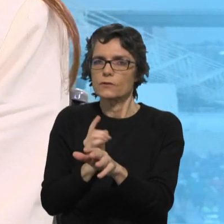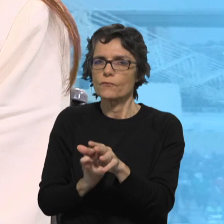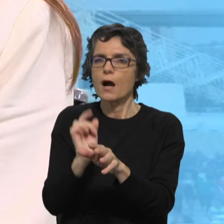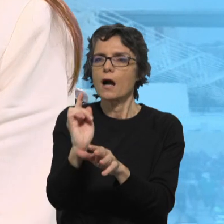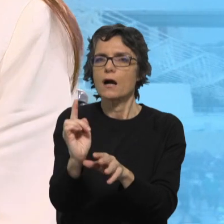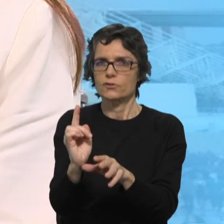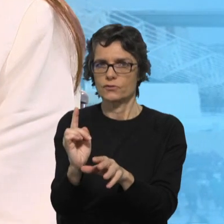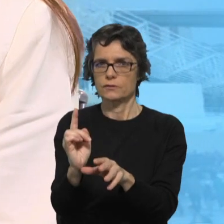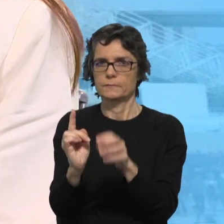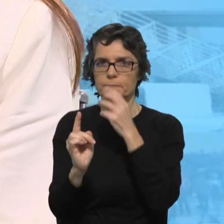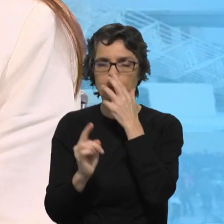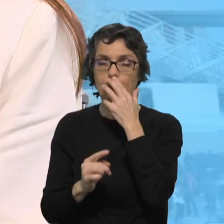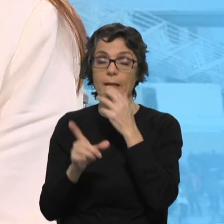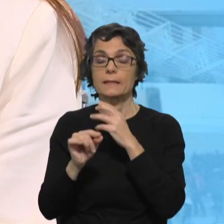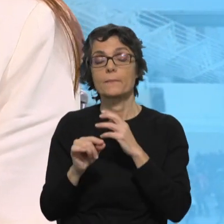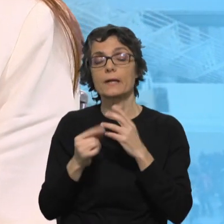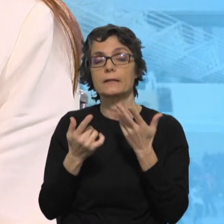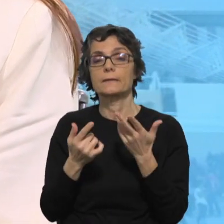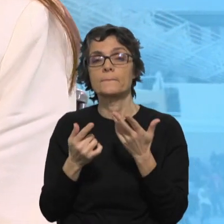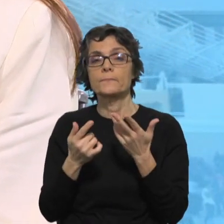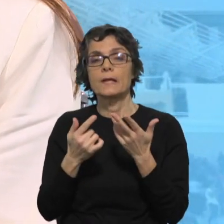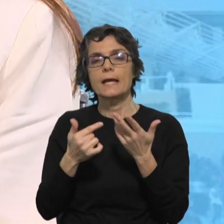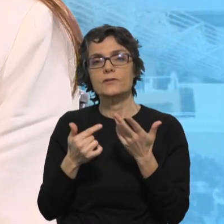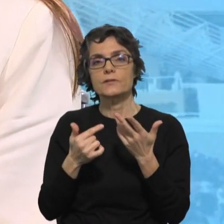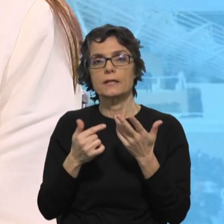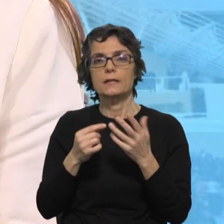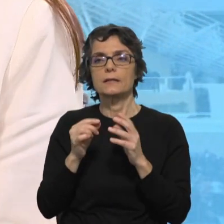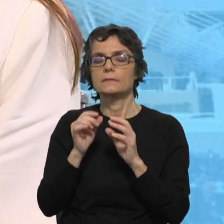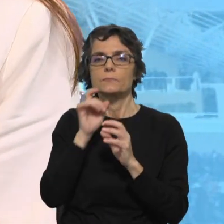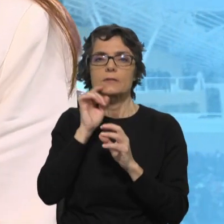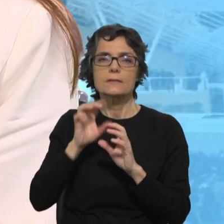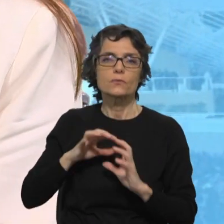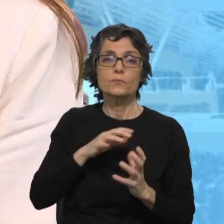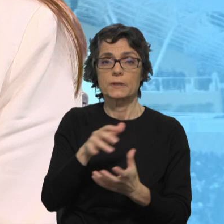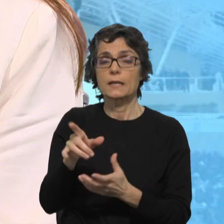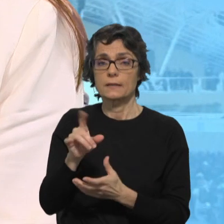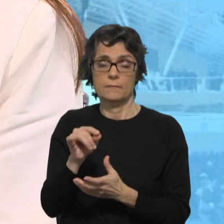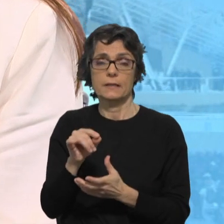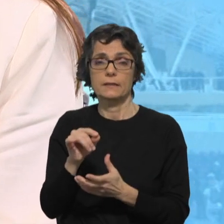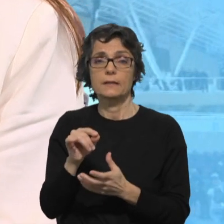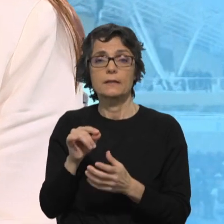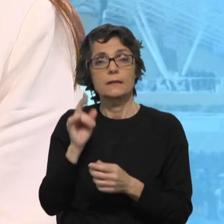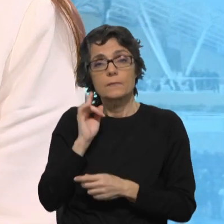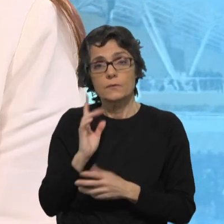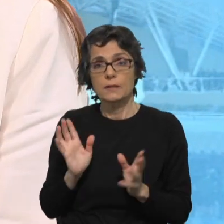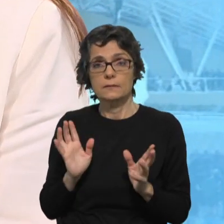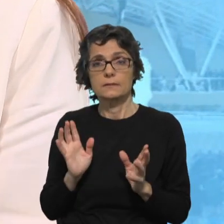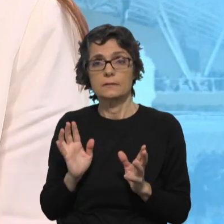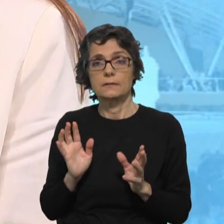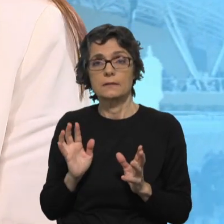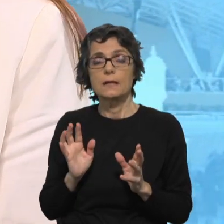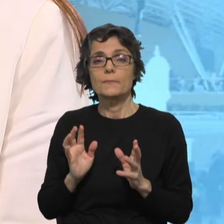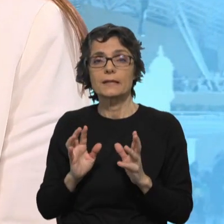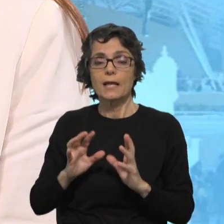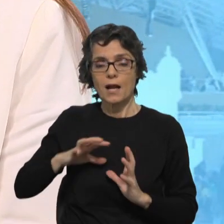E voltando à questão da ecologia integral, sem dúvida que a política faz parte da construção da casa comum é o exercício da construção